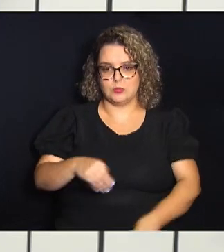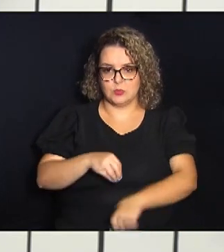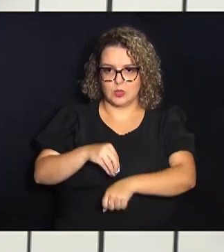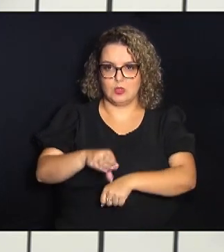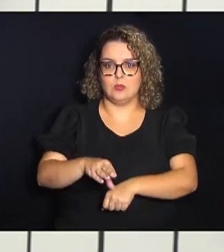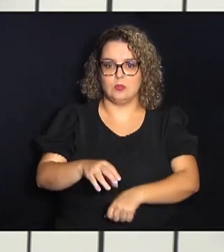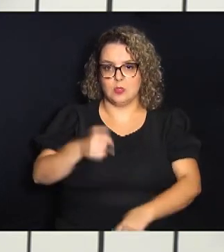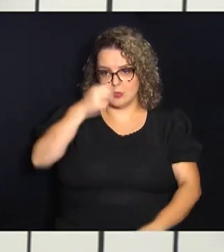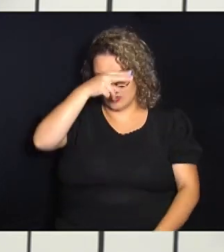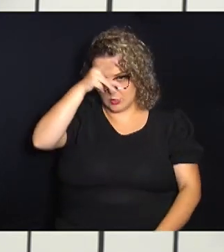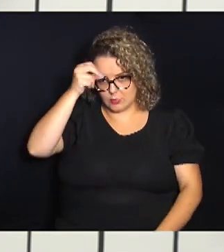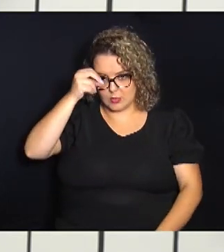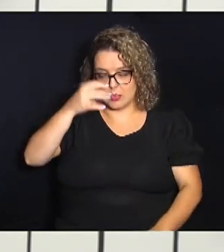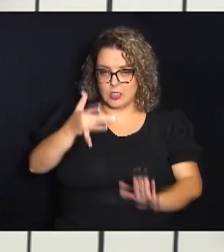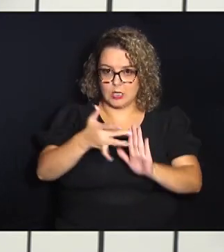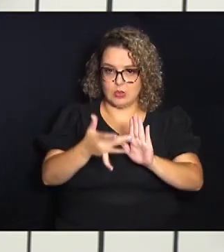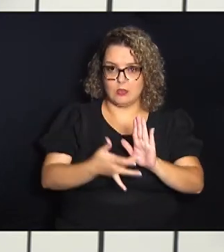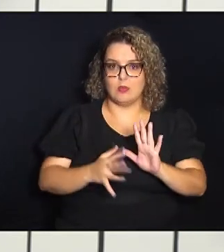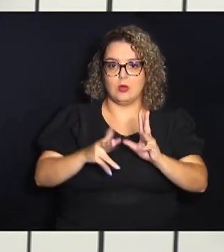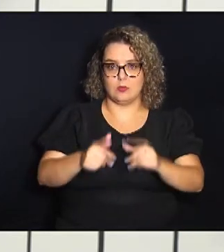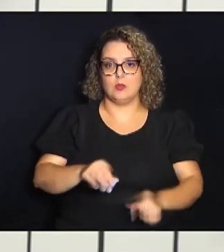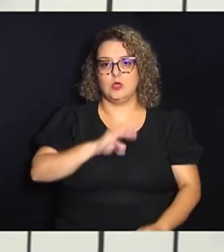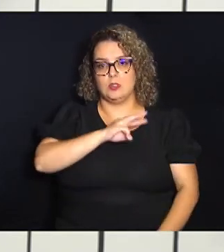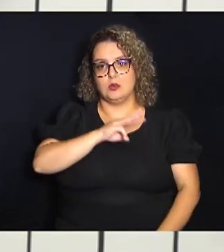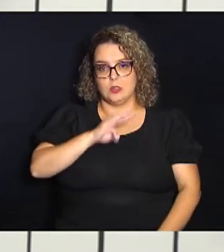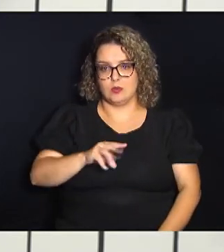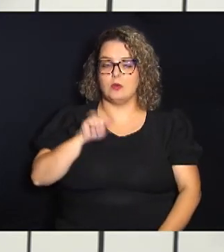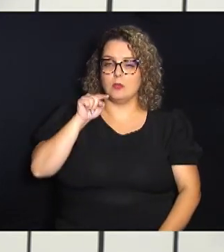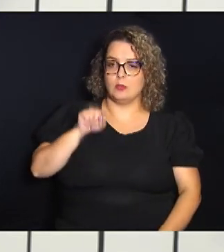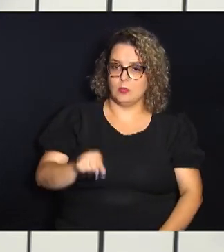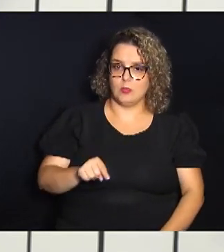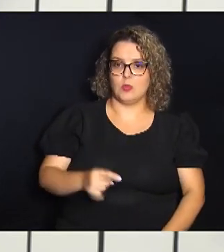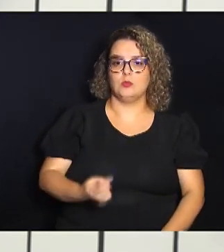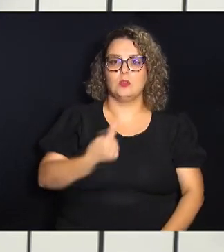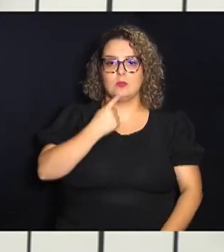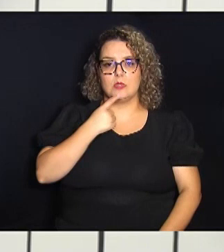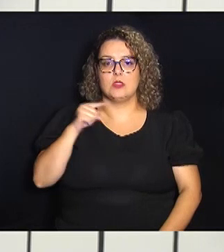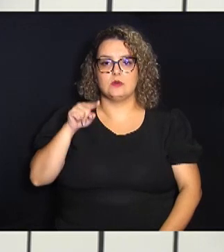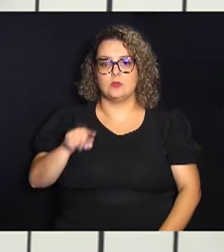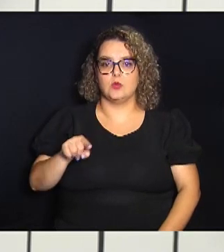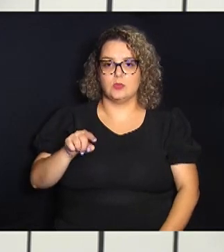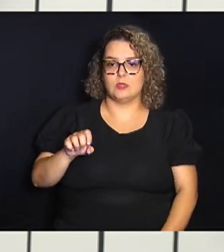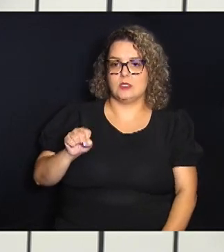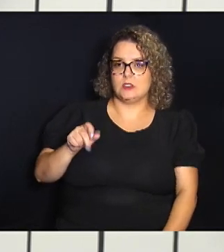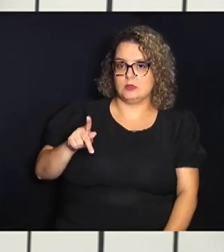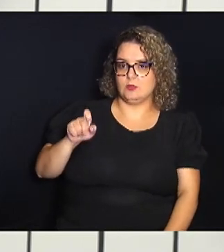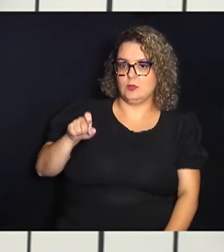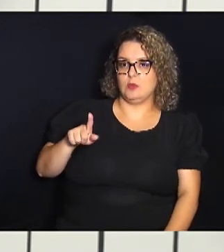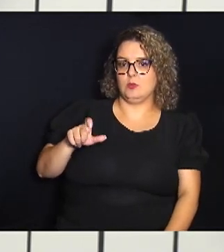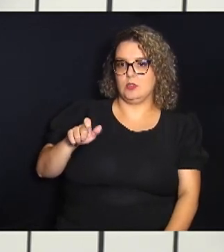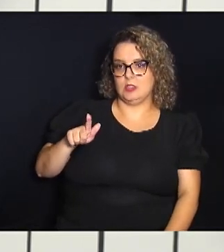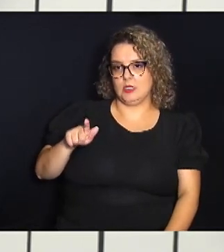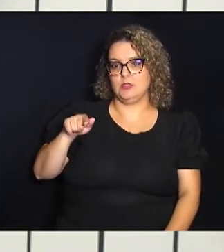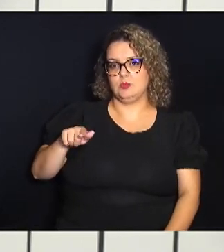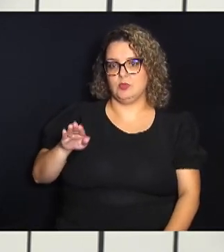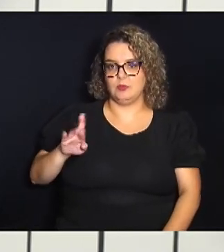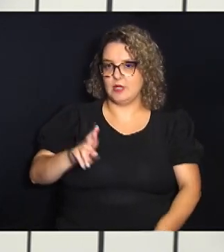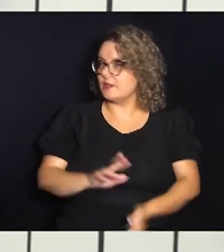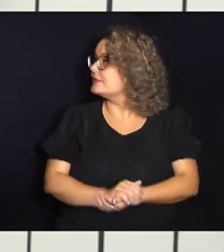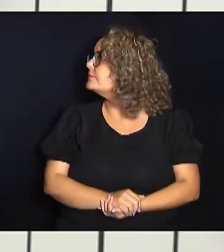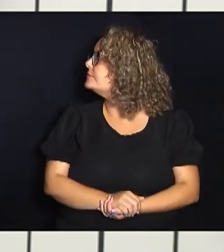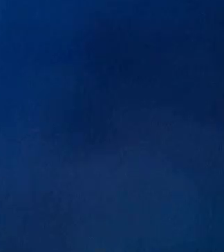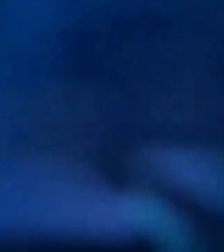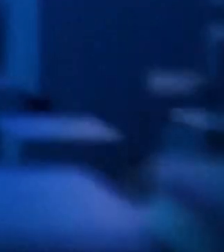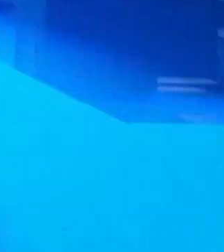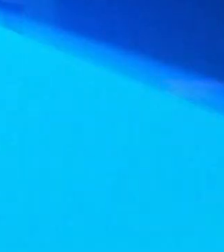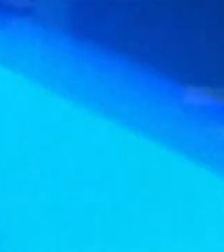ao prefeito. A pauta completa está lá no site www.campinas.sp.legi.br claims.